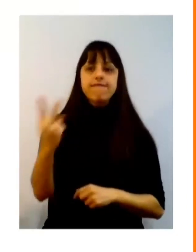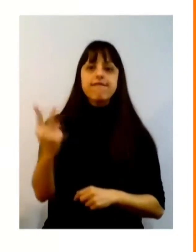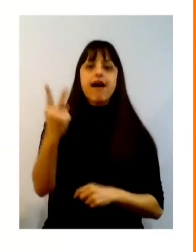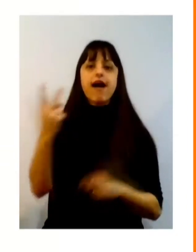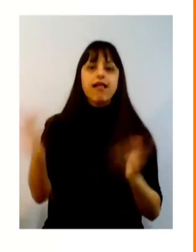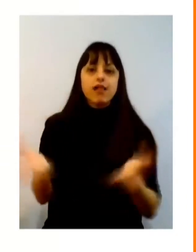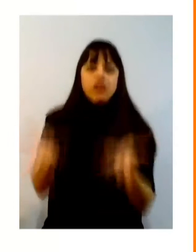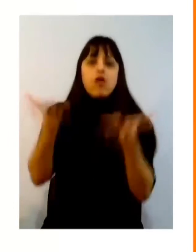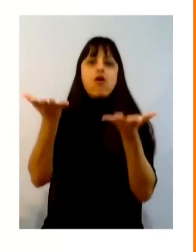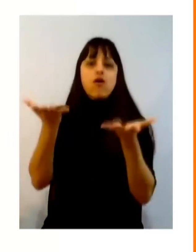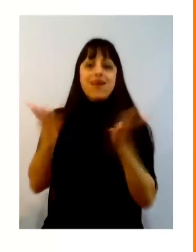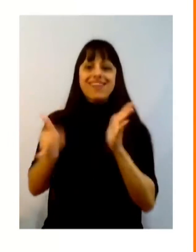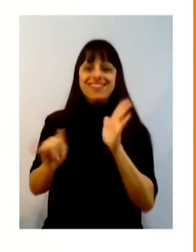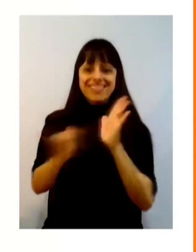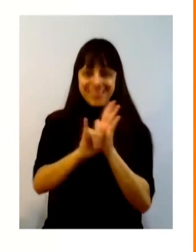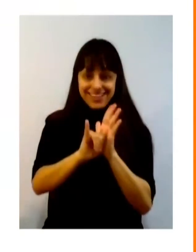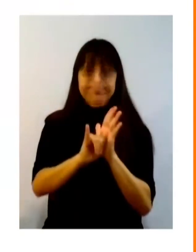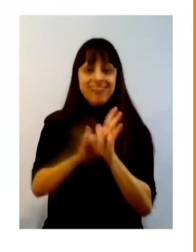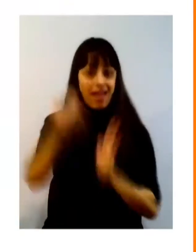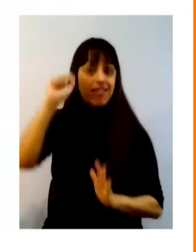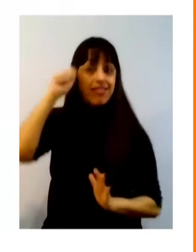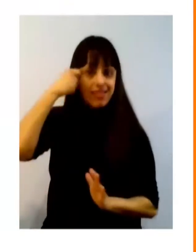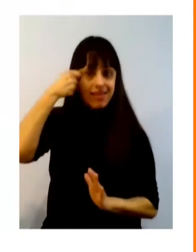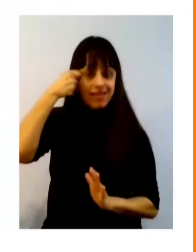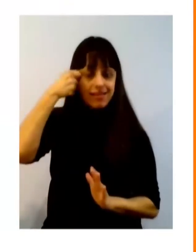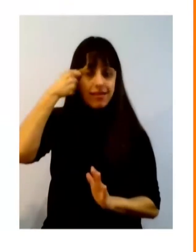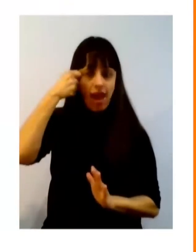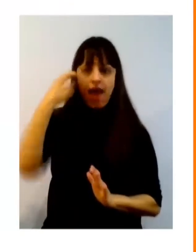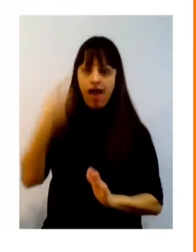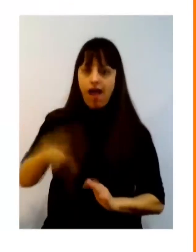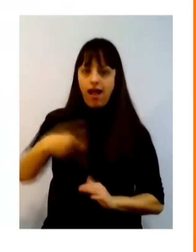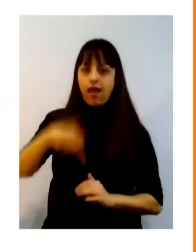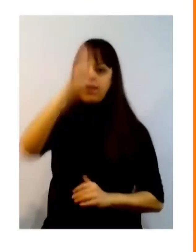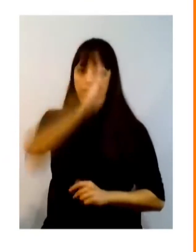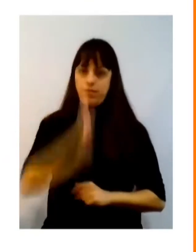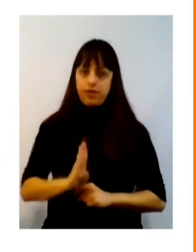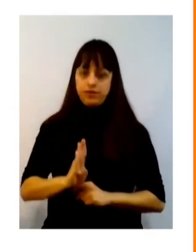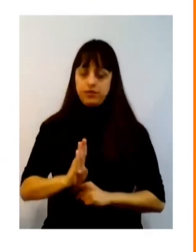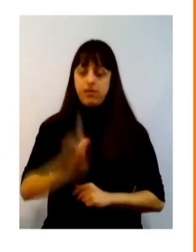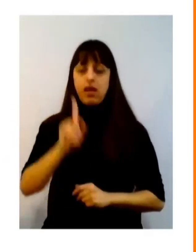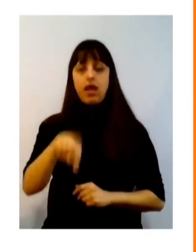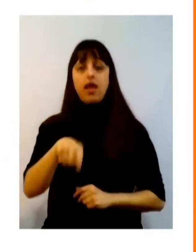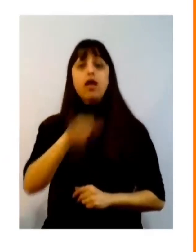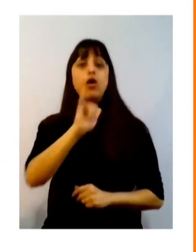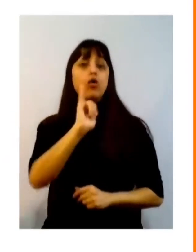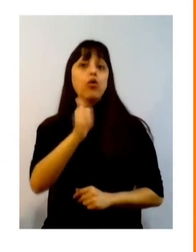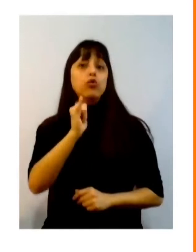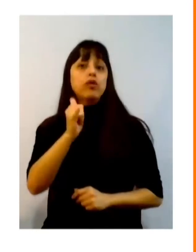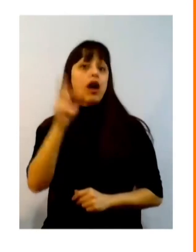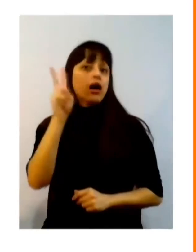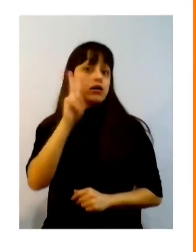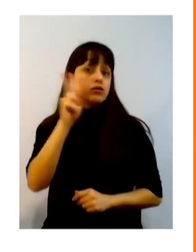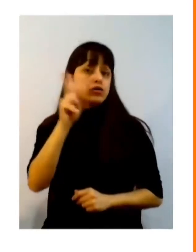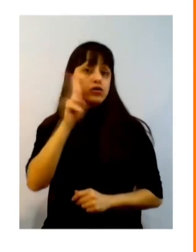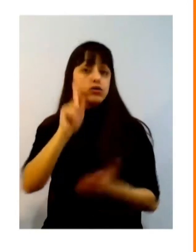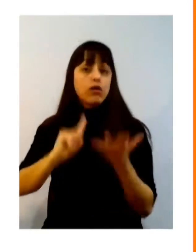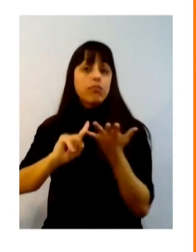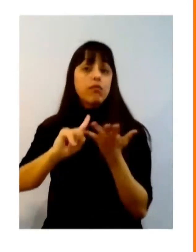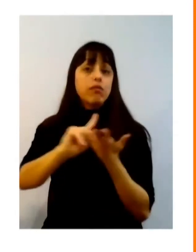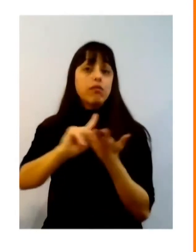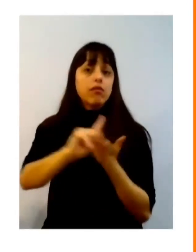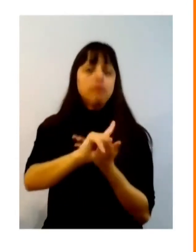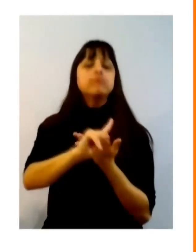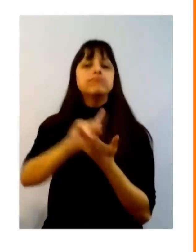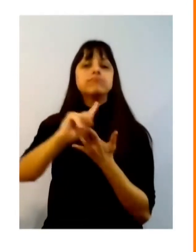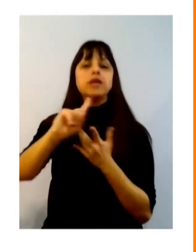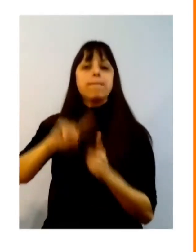identidade negra no Brasil é contar outras histórias histórias positivas uma